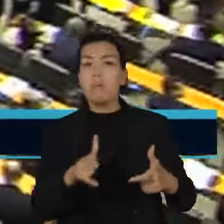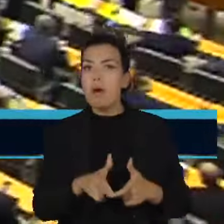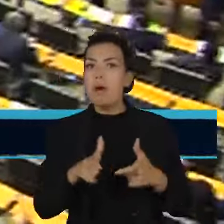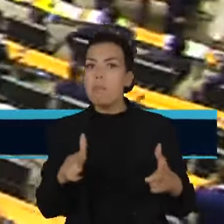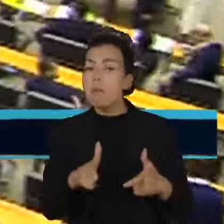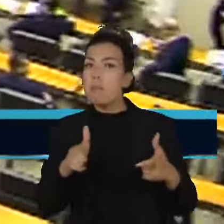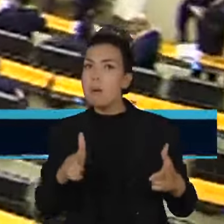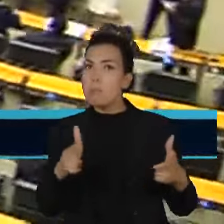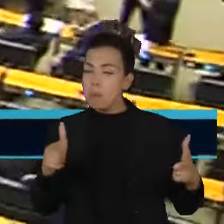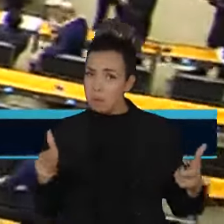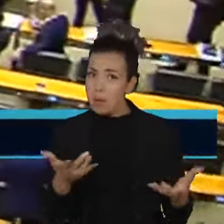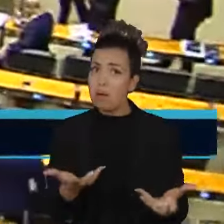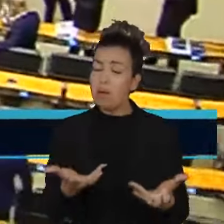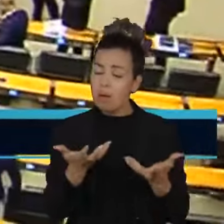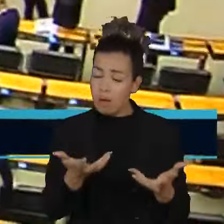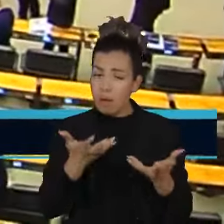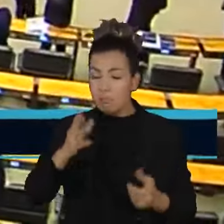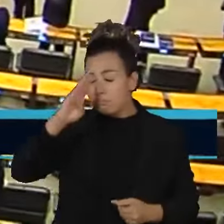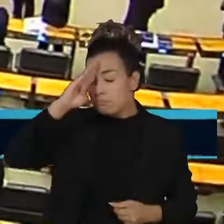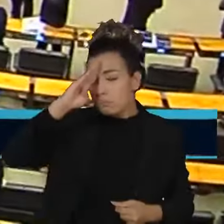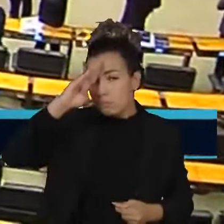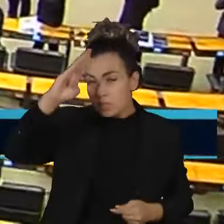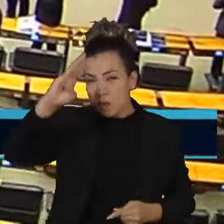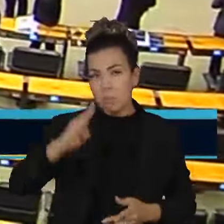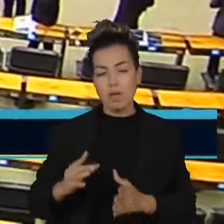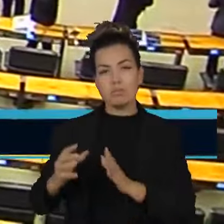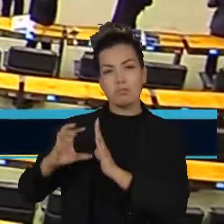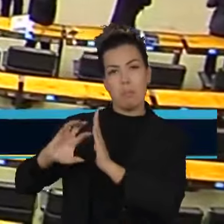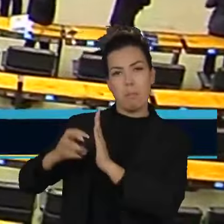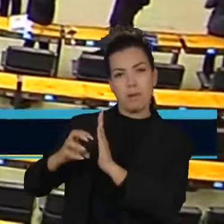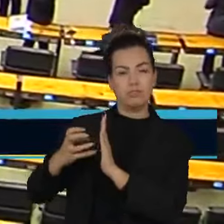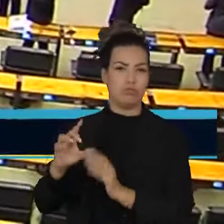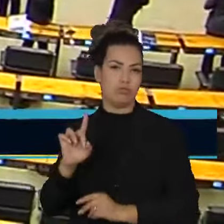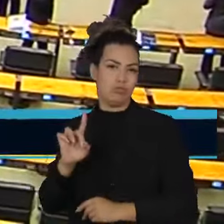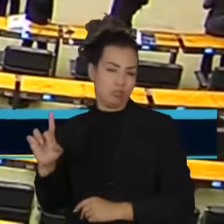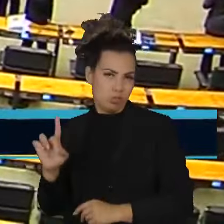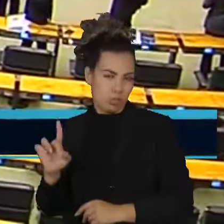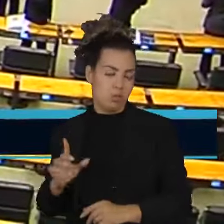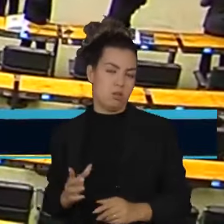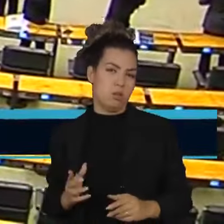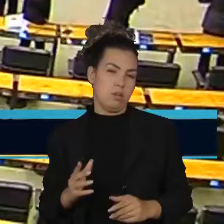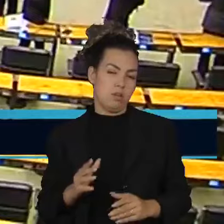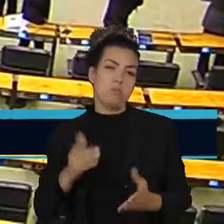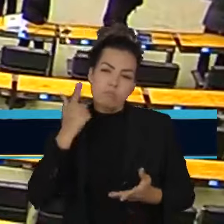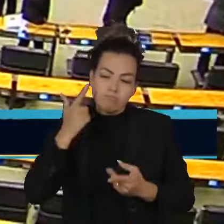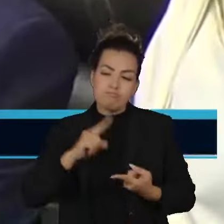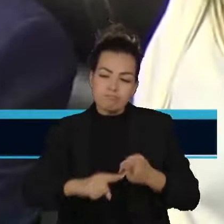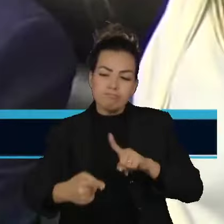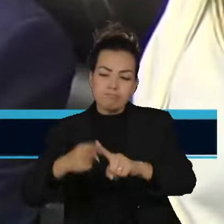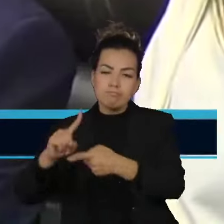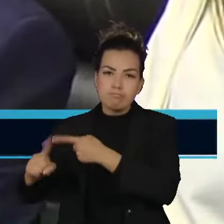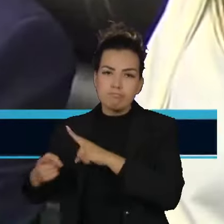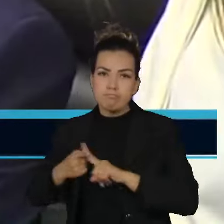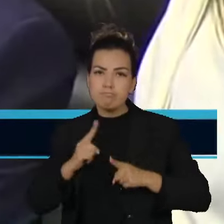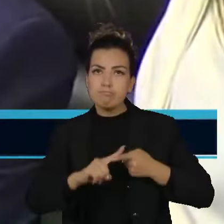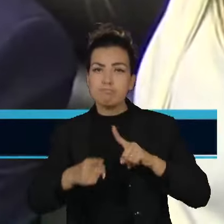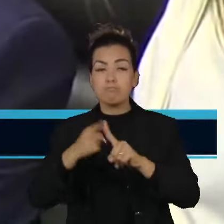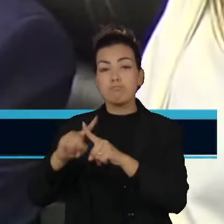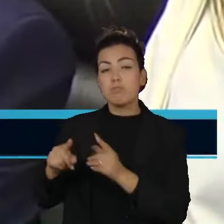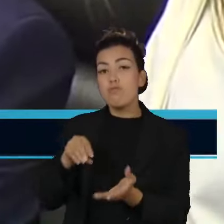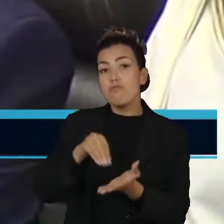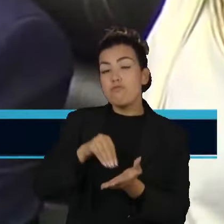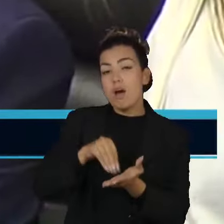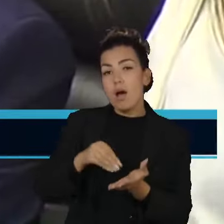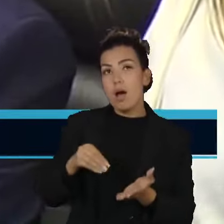é liderado por parlamentares da oposição. O texto tramita em uma comissão especial da Câmara por decisão do presidente da